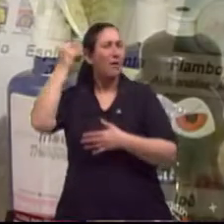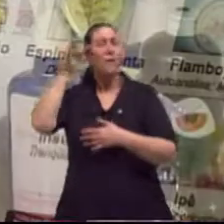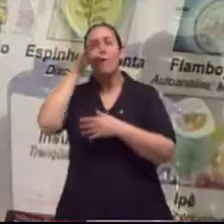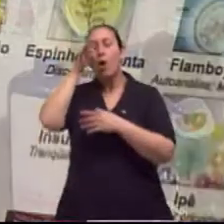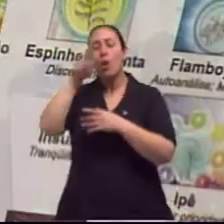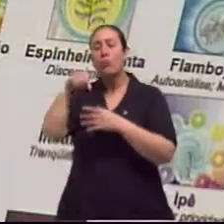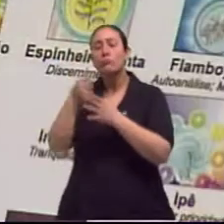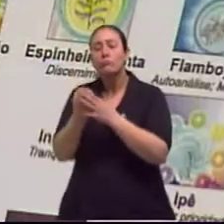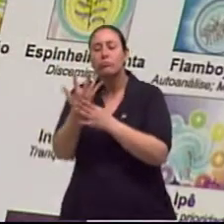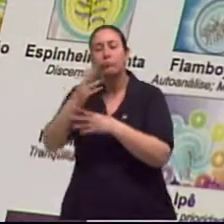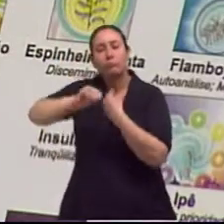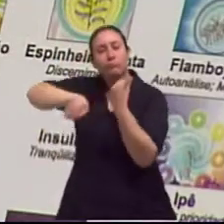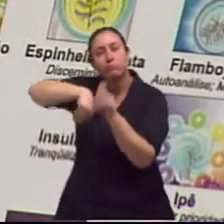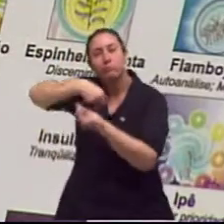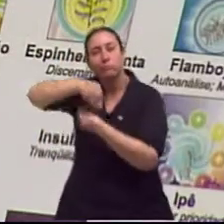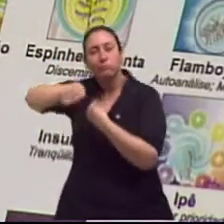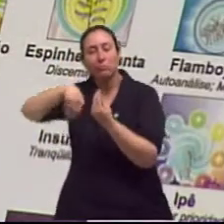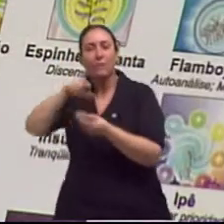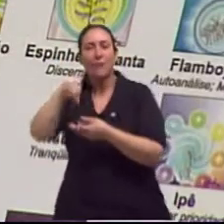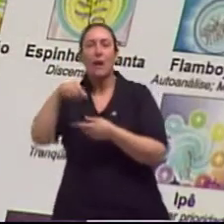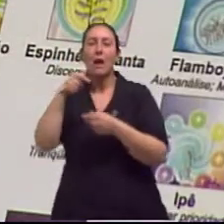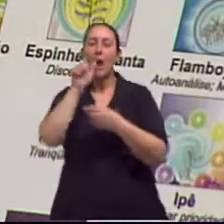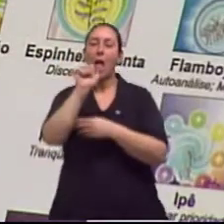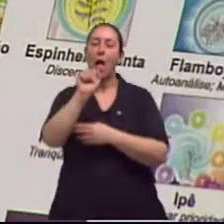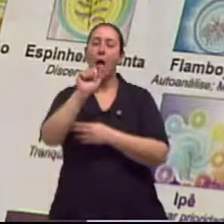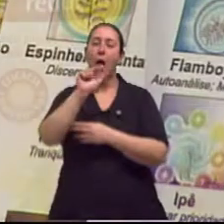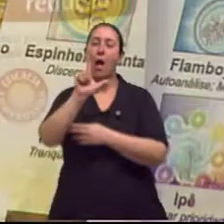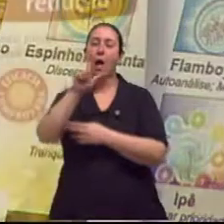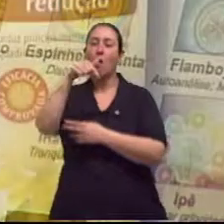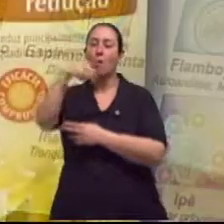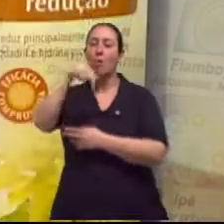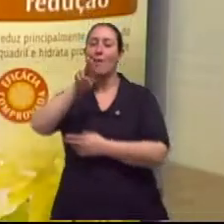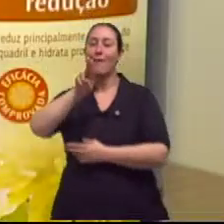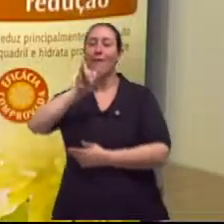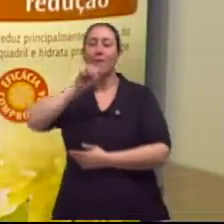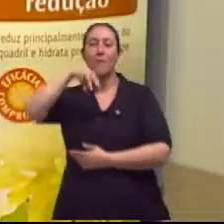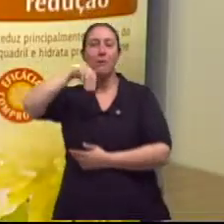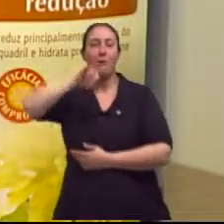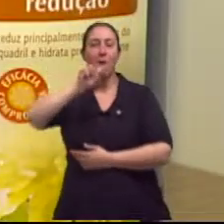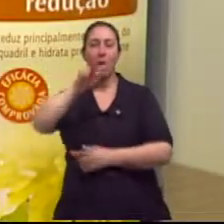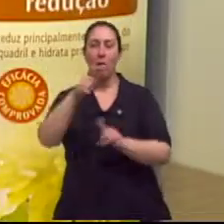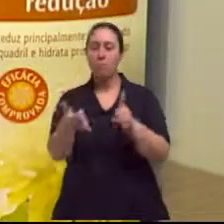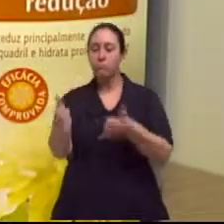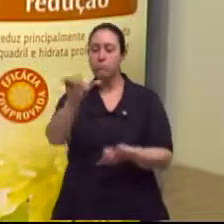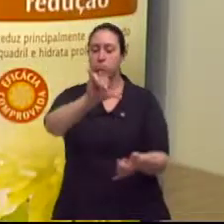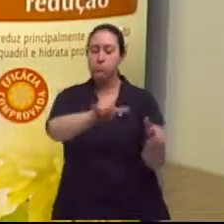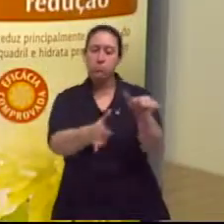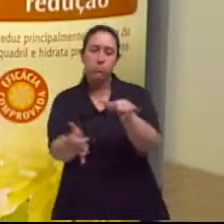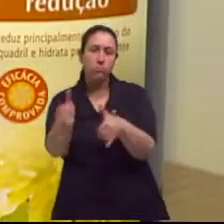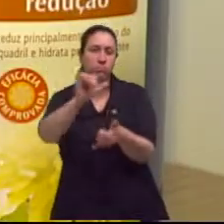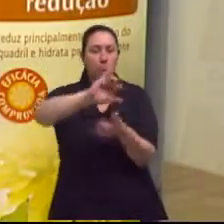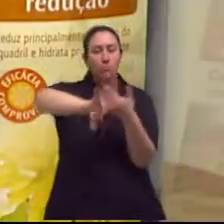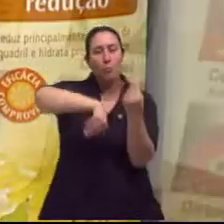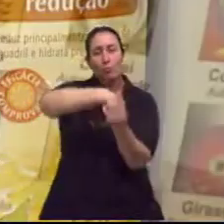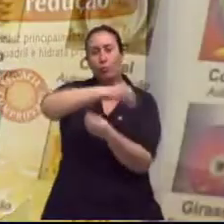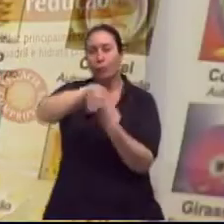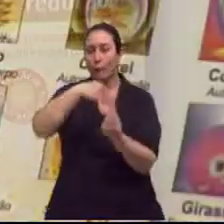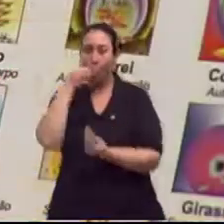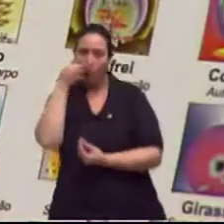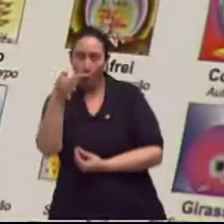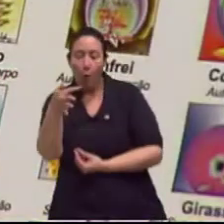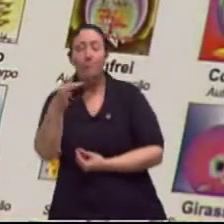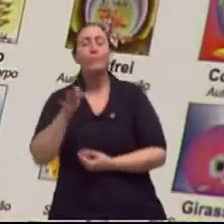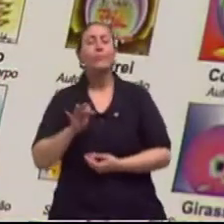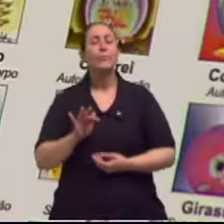menos na procura da alquimia e eu resolvi me tratar com eles. Bom, quando eu comecei o tratamento,